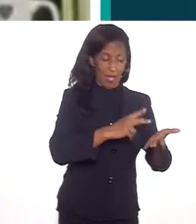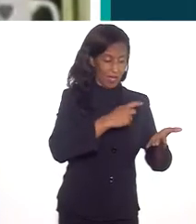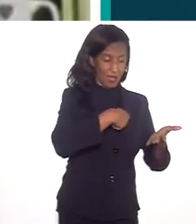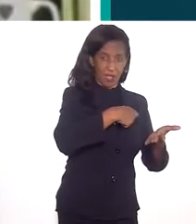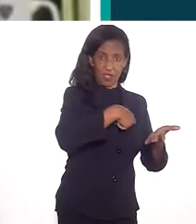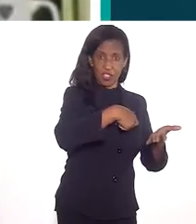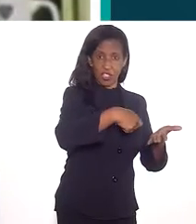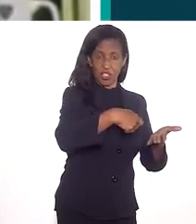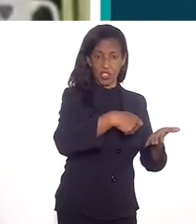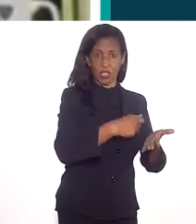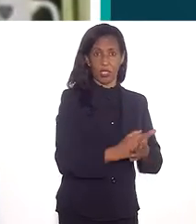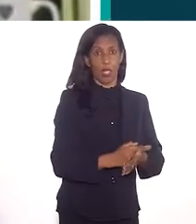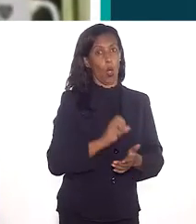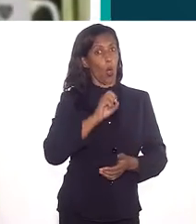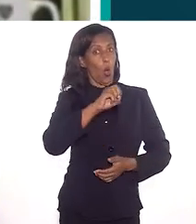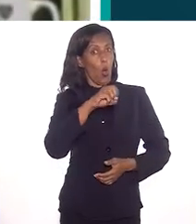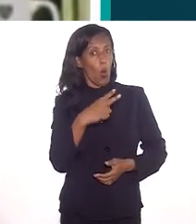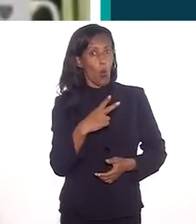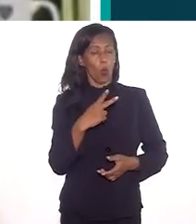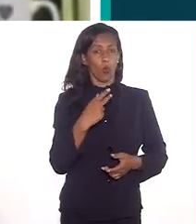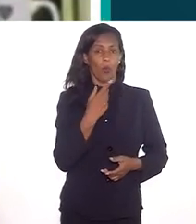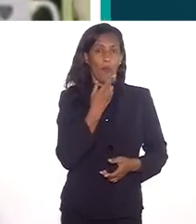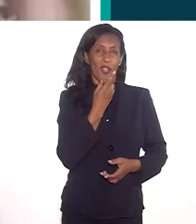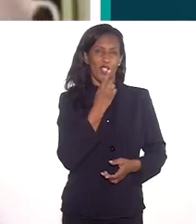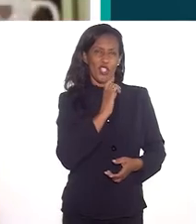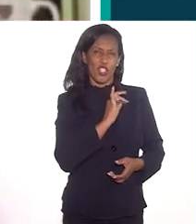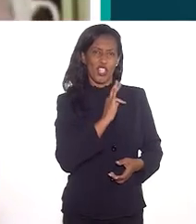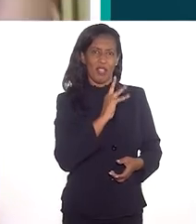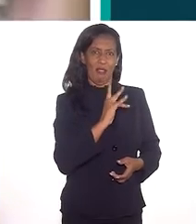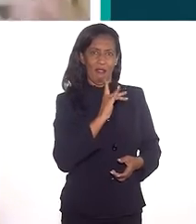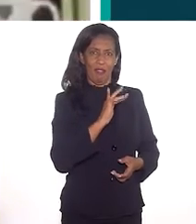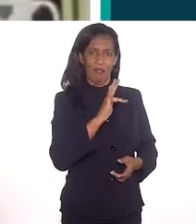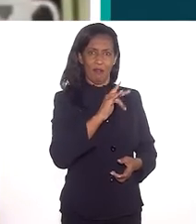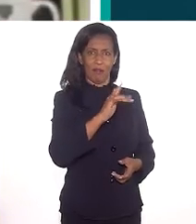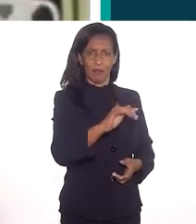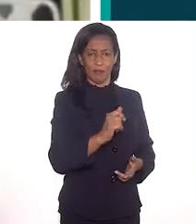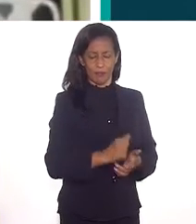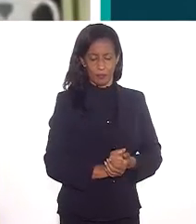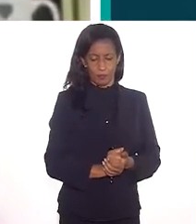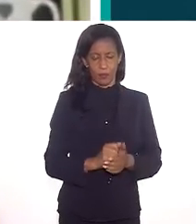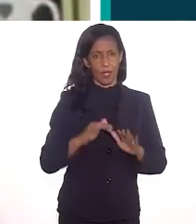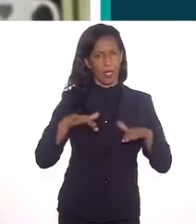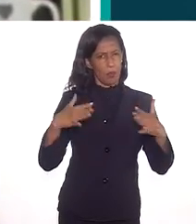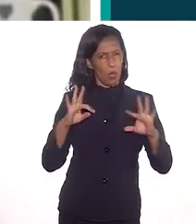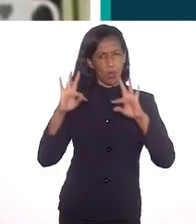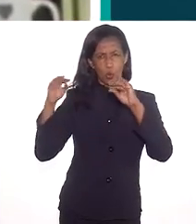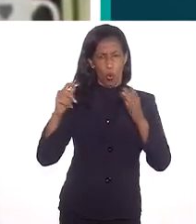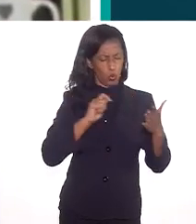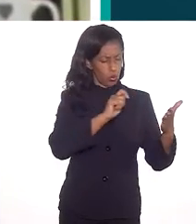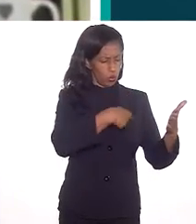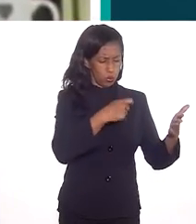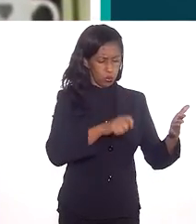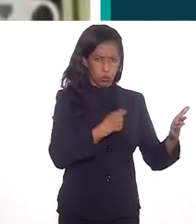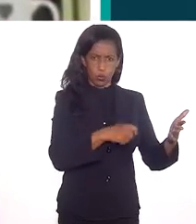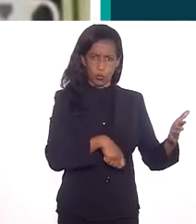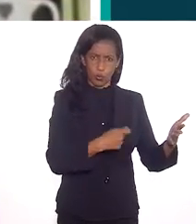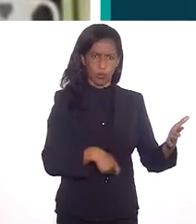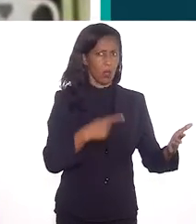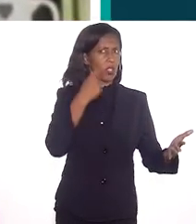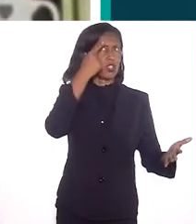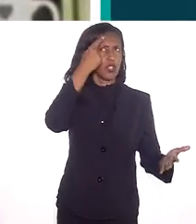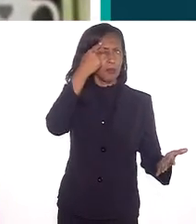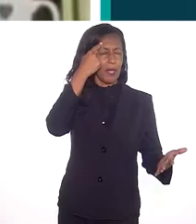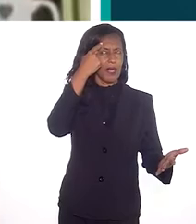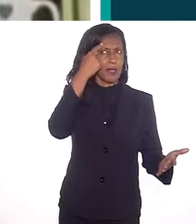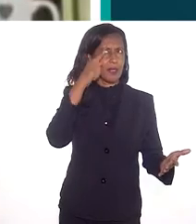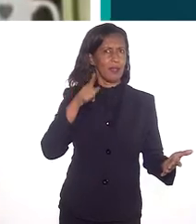foi escrita ou ditada por esses homens, né, mas embora todos eles assinam o documento, então a gente